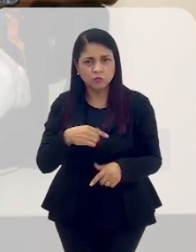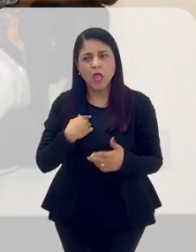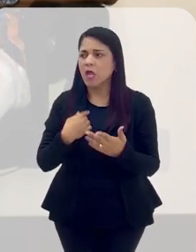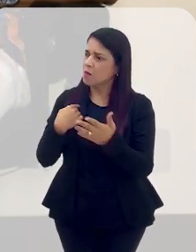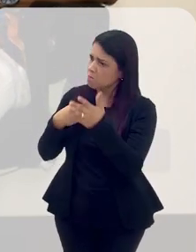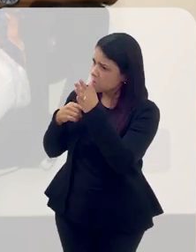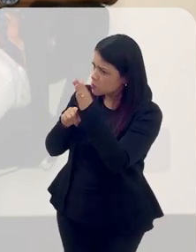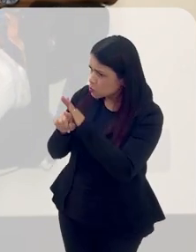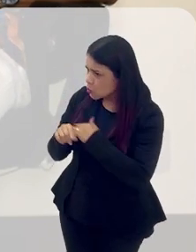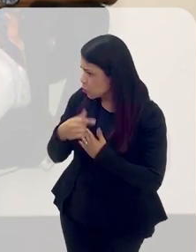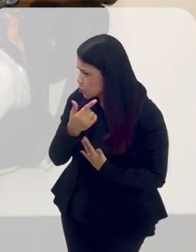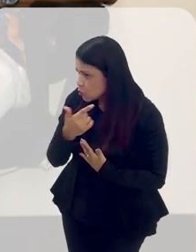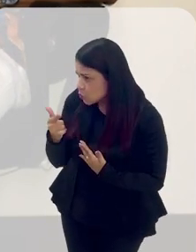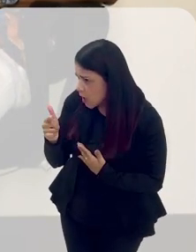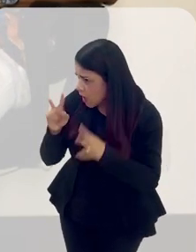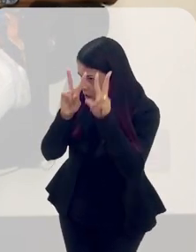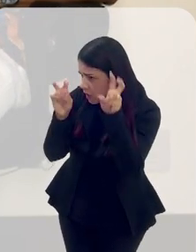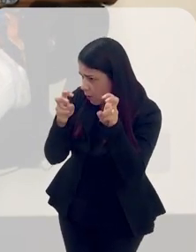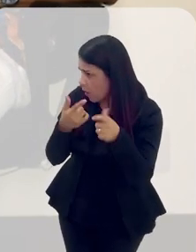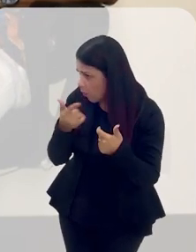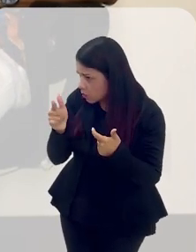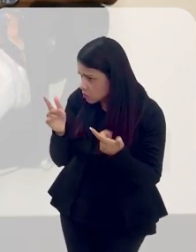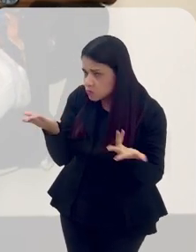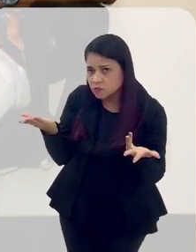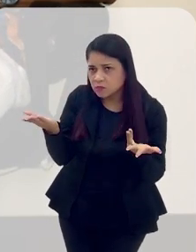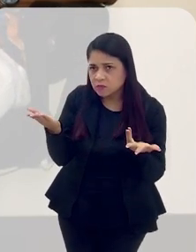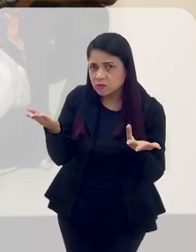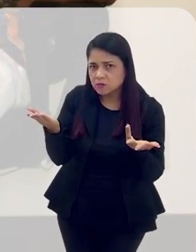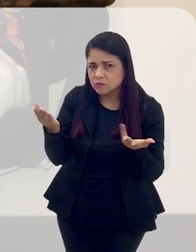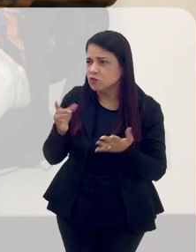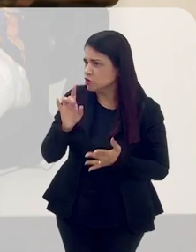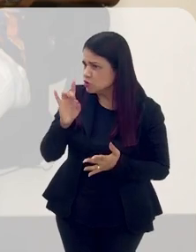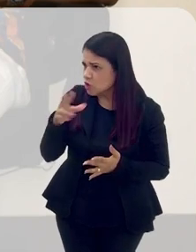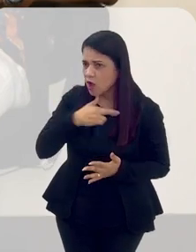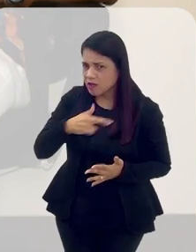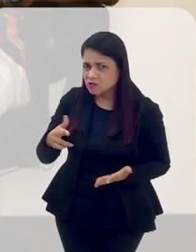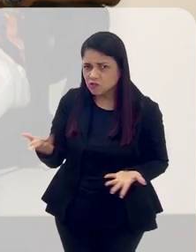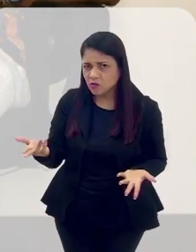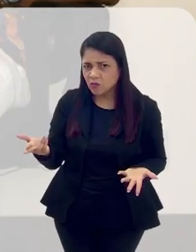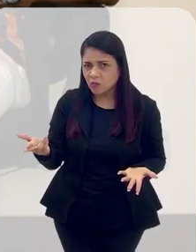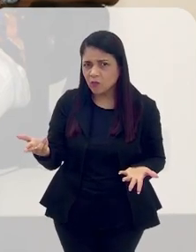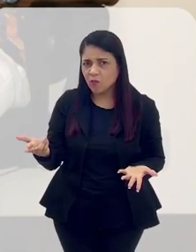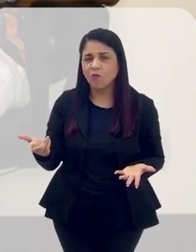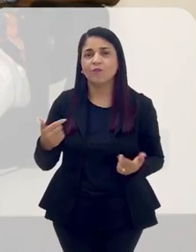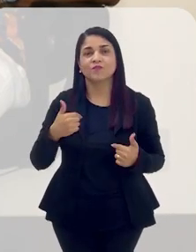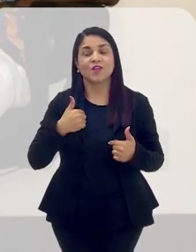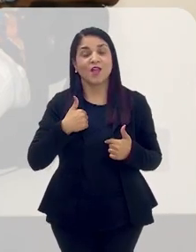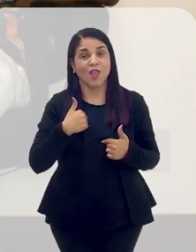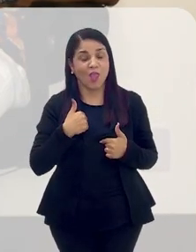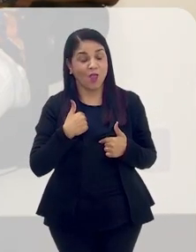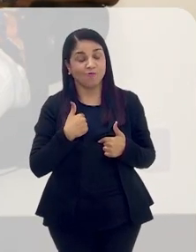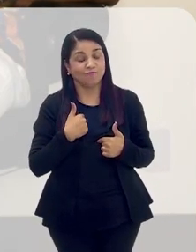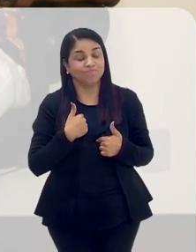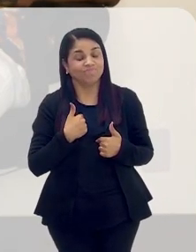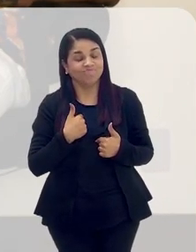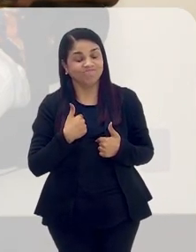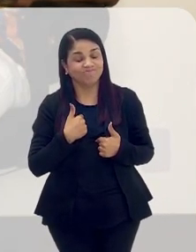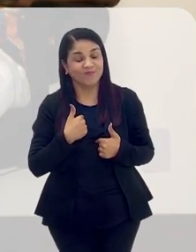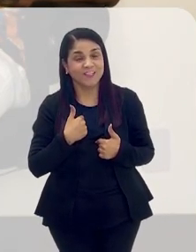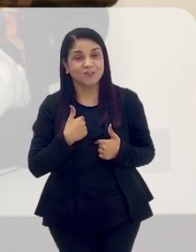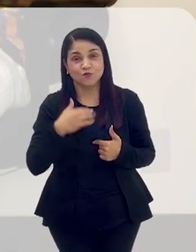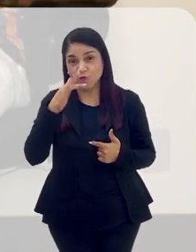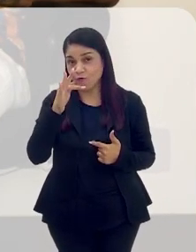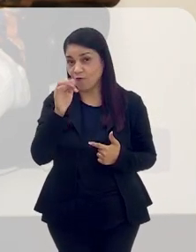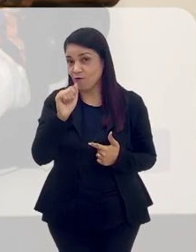Não tem outro assunto? É só esse mesmo? Eu, particularmente, sou fã incondicional,